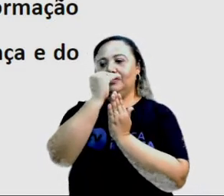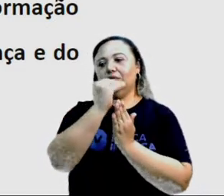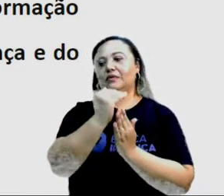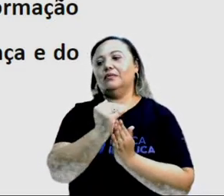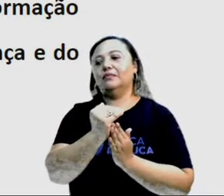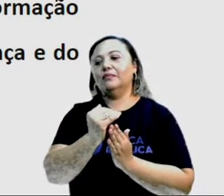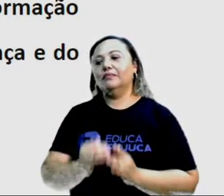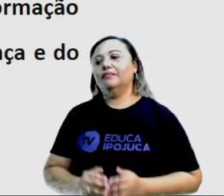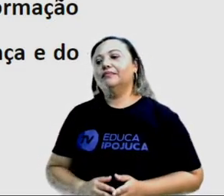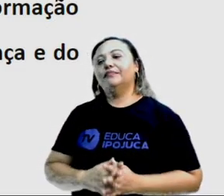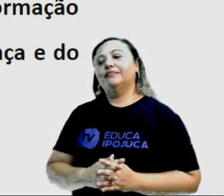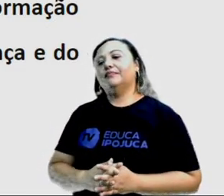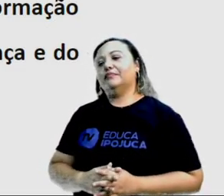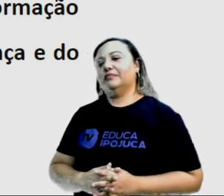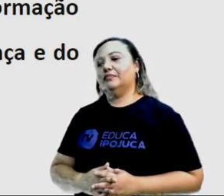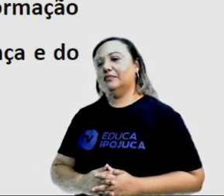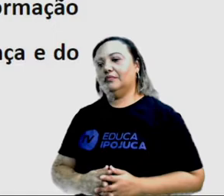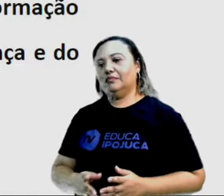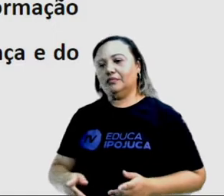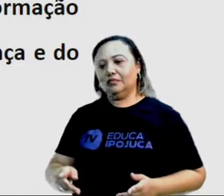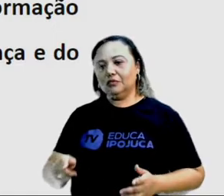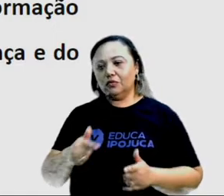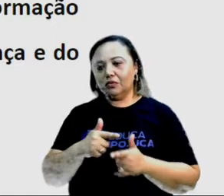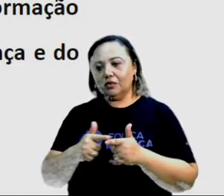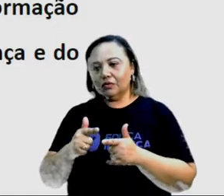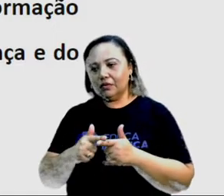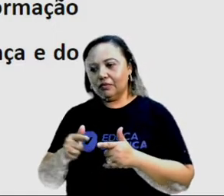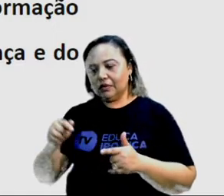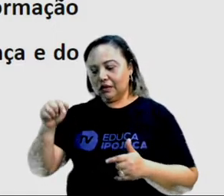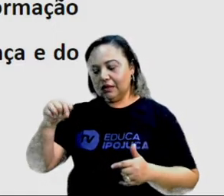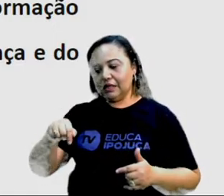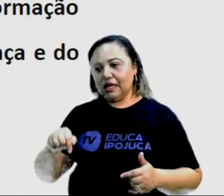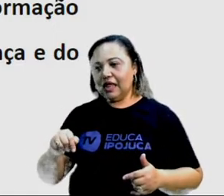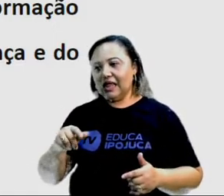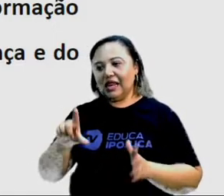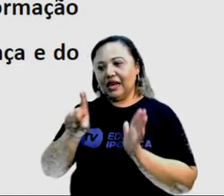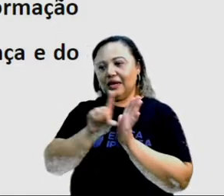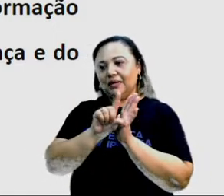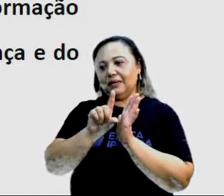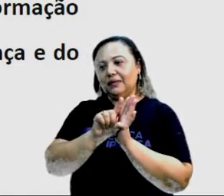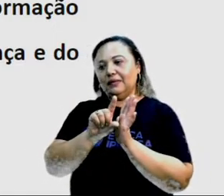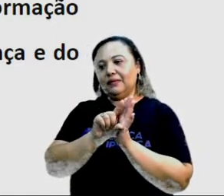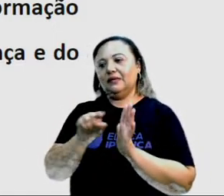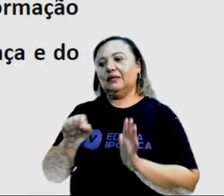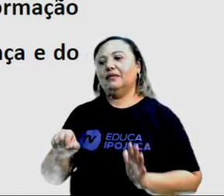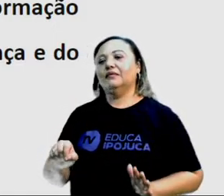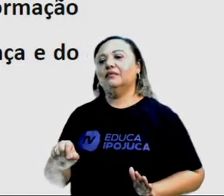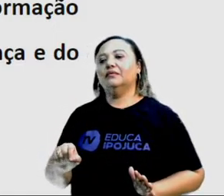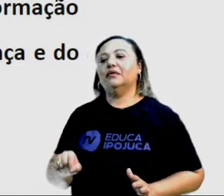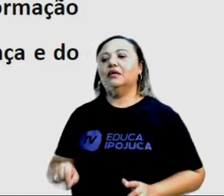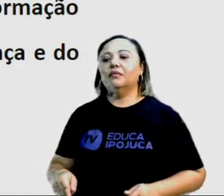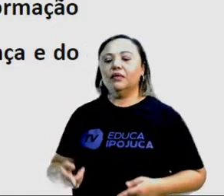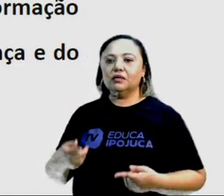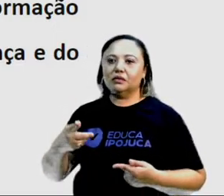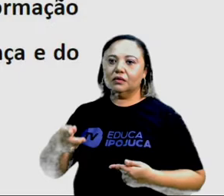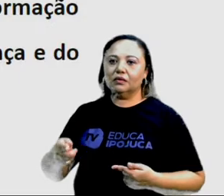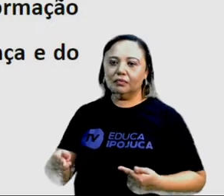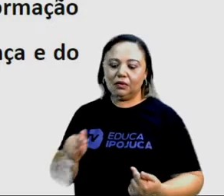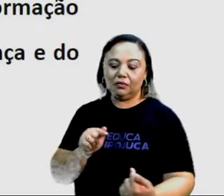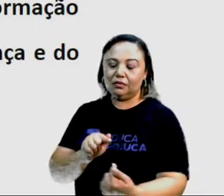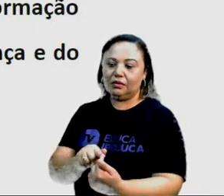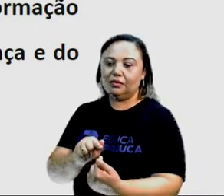mesmo sistema penal. O problema não está só na lei, mas na capacidade de aplicá-la.